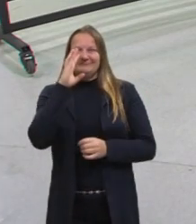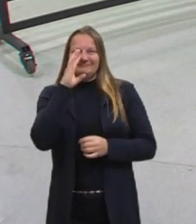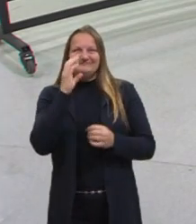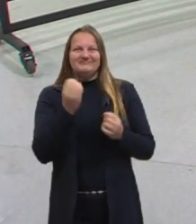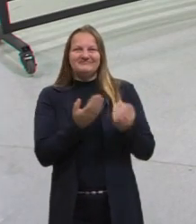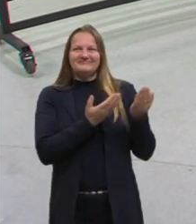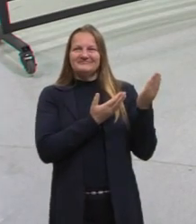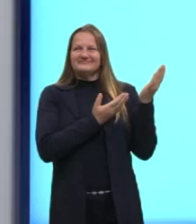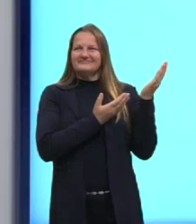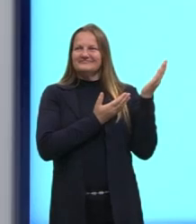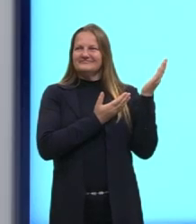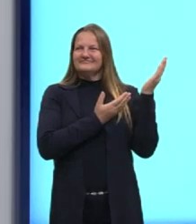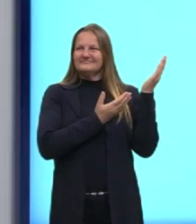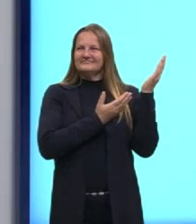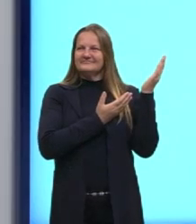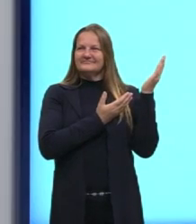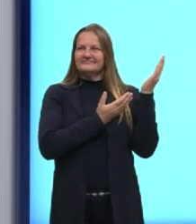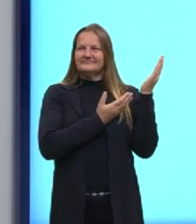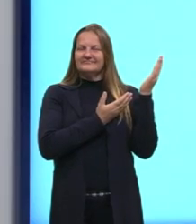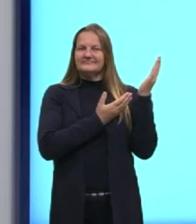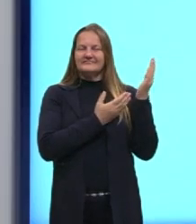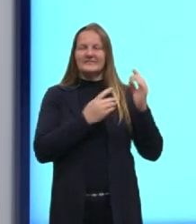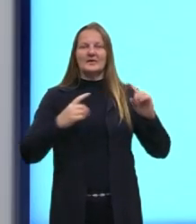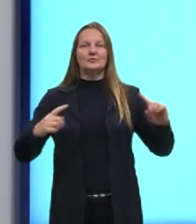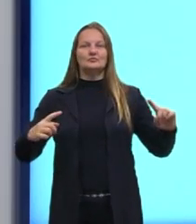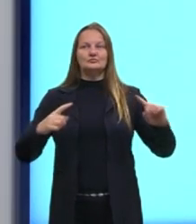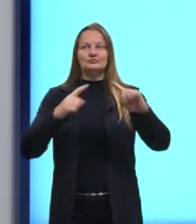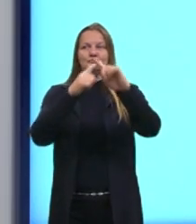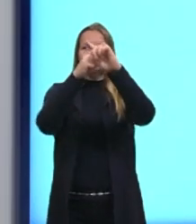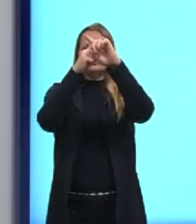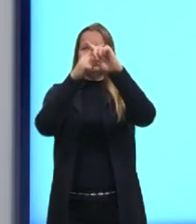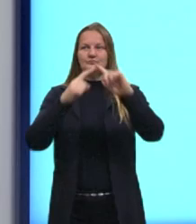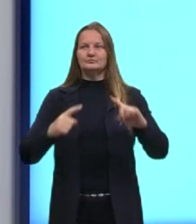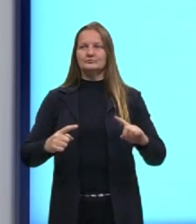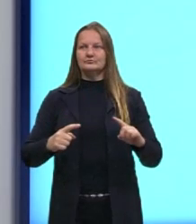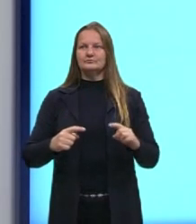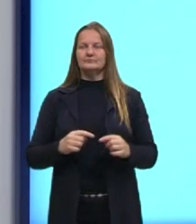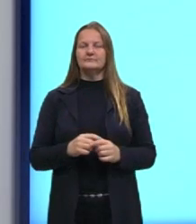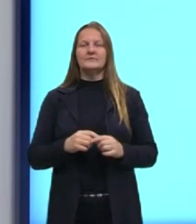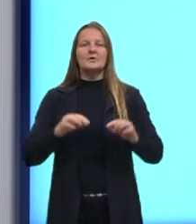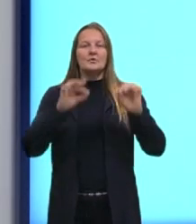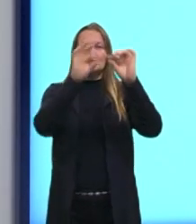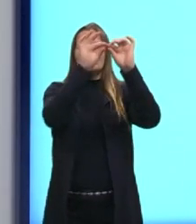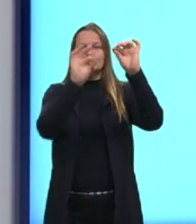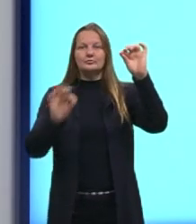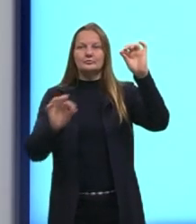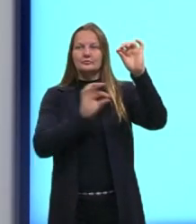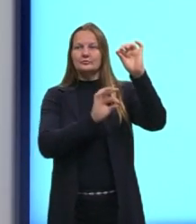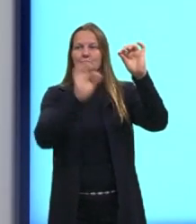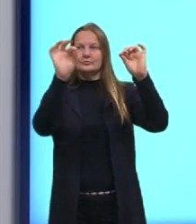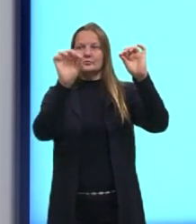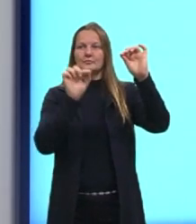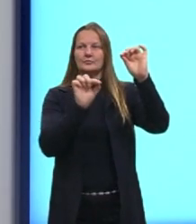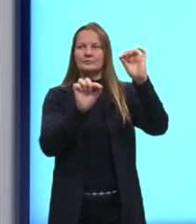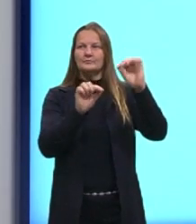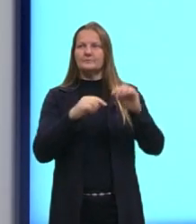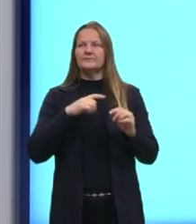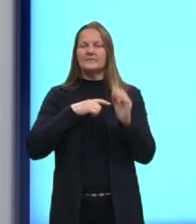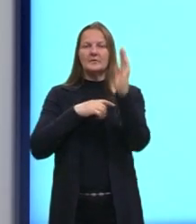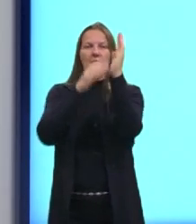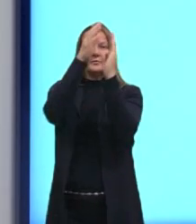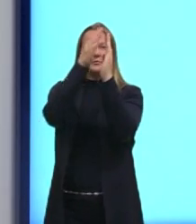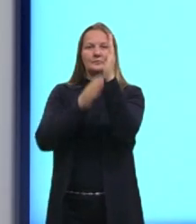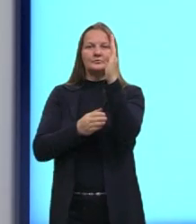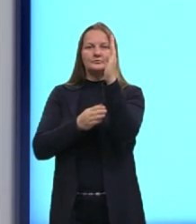Nós temos, então, as retas concorrentes, são aquelas retas que se cruzam em um ponto. As retas